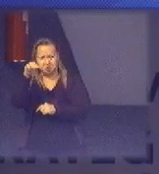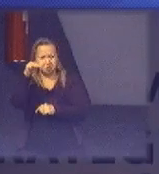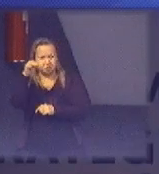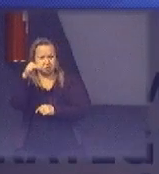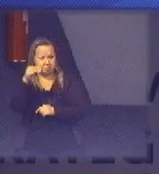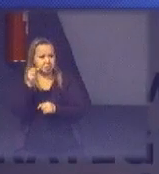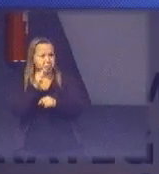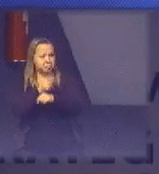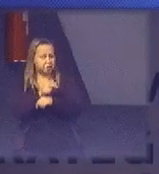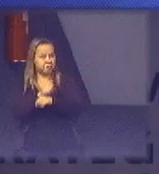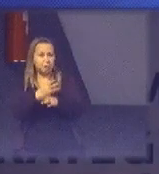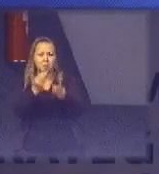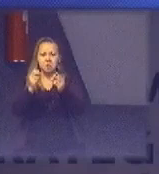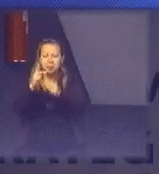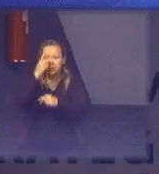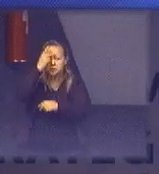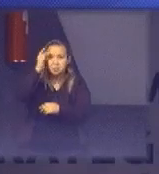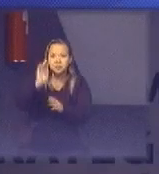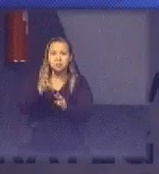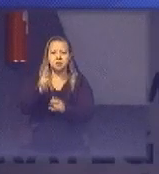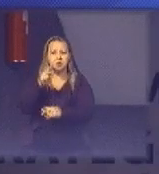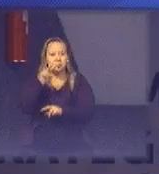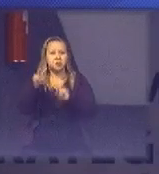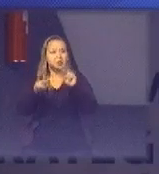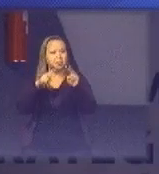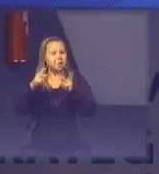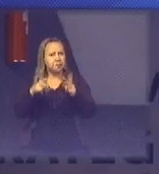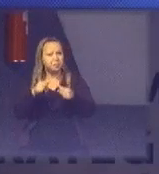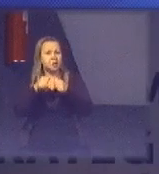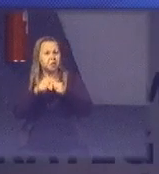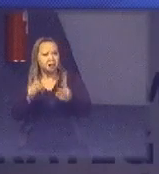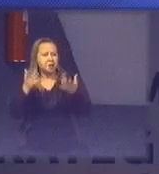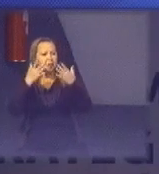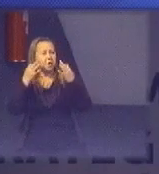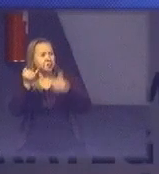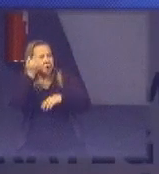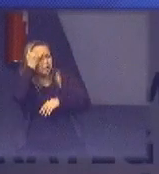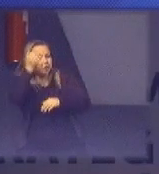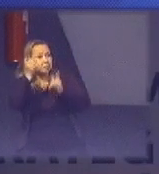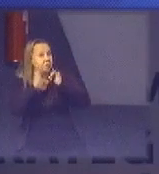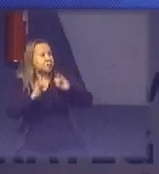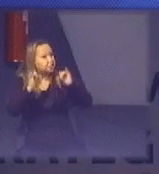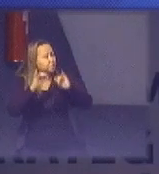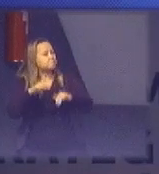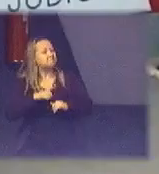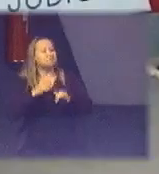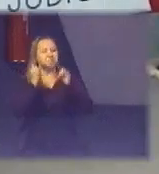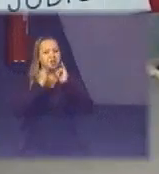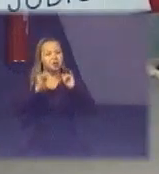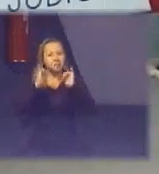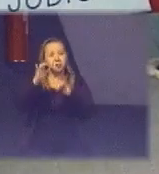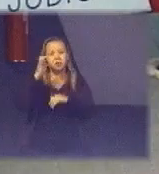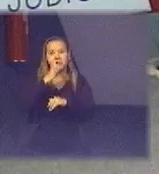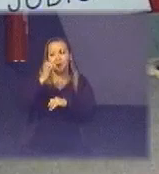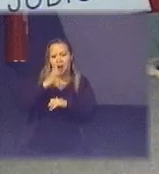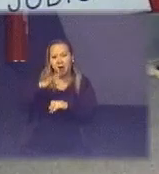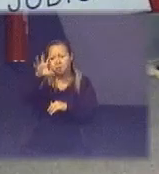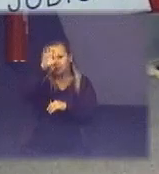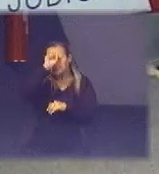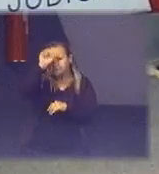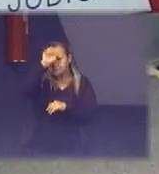que muitas pessoas já conseguiram ver isso aí deixou a gente bastante feliz porque a ideia é só passar a informação de forma rápida de assimilar